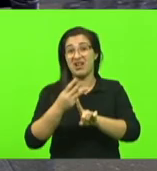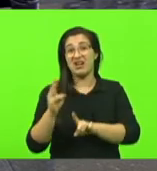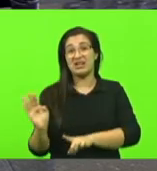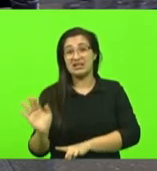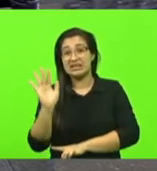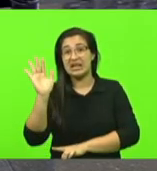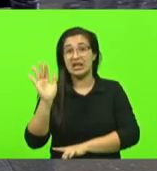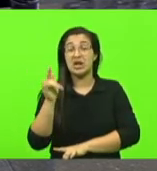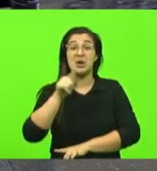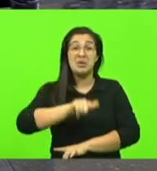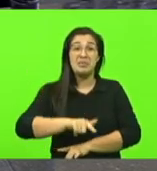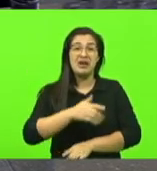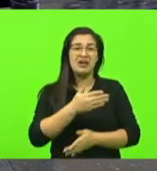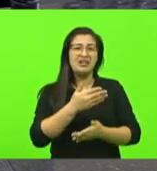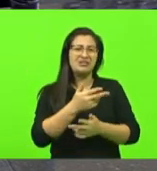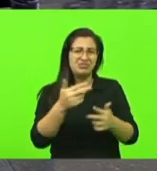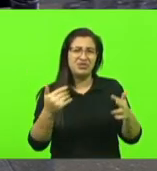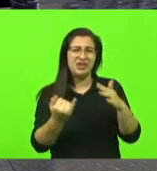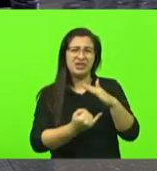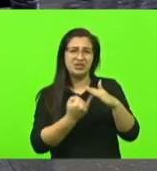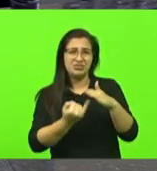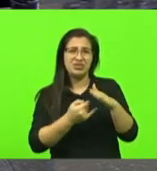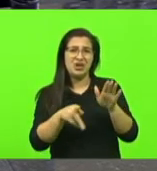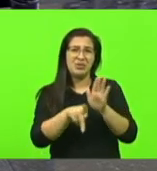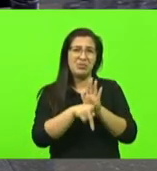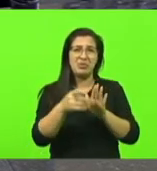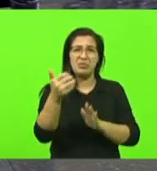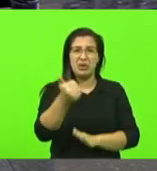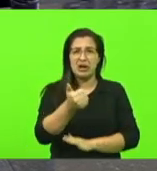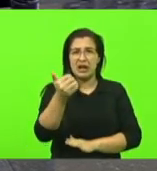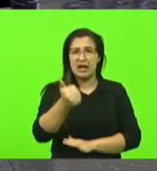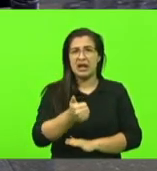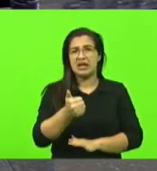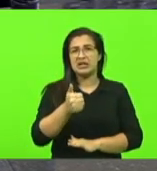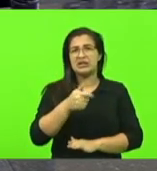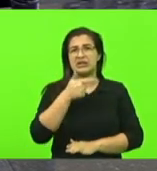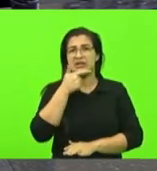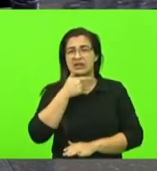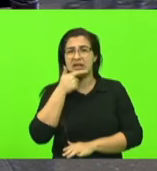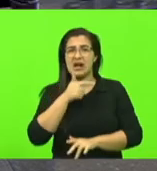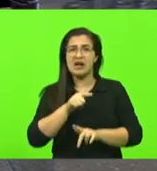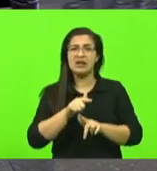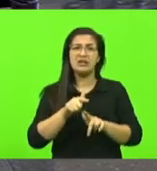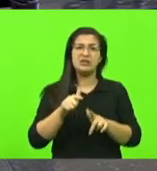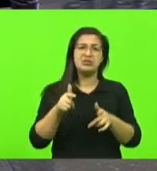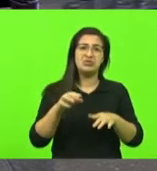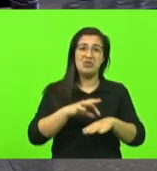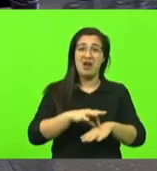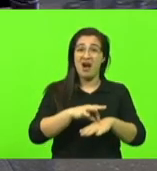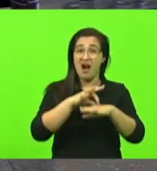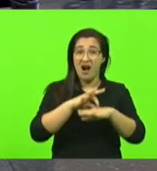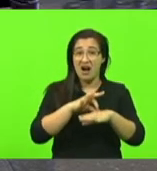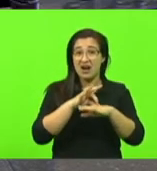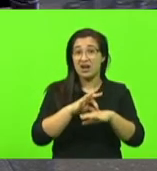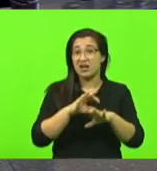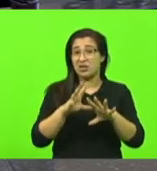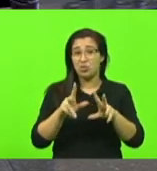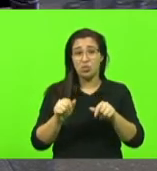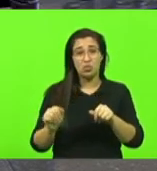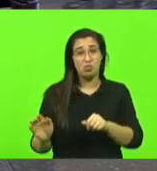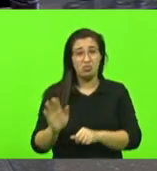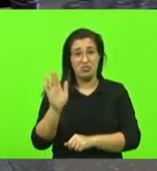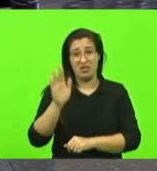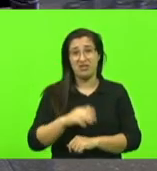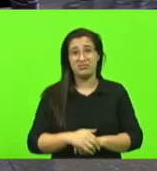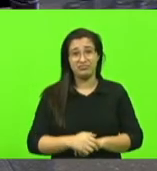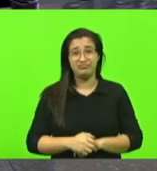produtos industrializados do leite os produtos industrializados das carnes a mesma coisa quando